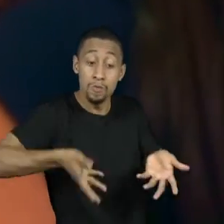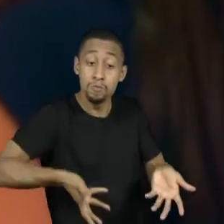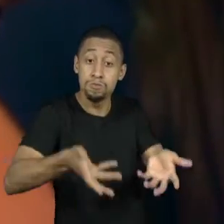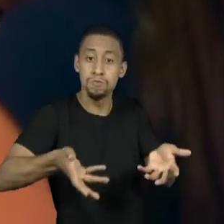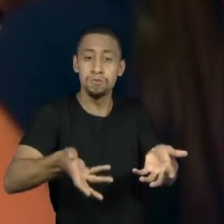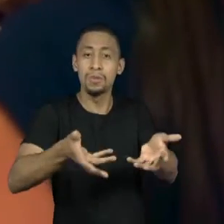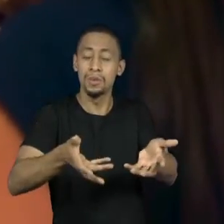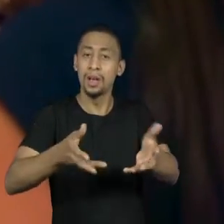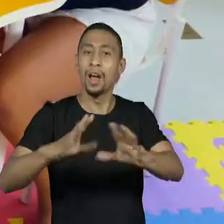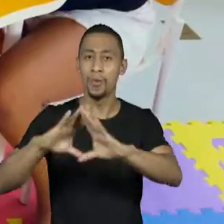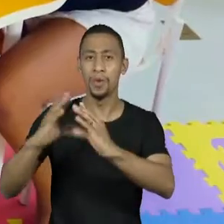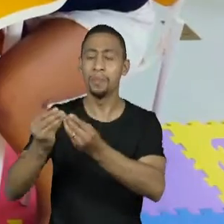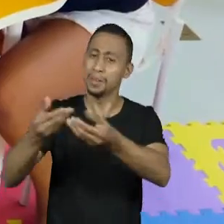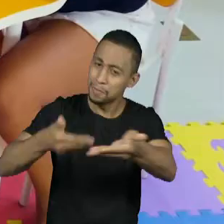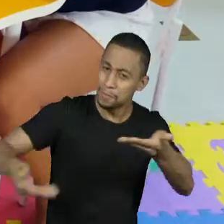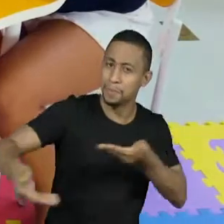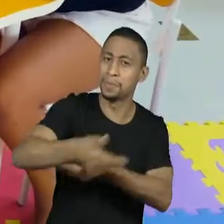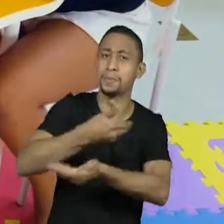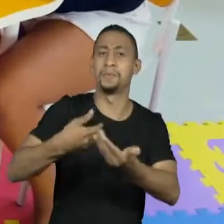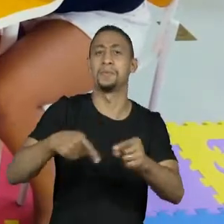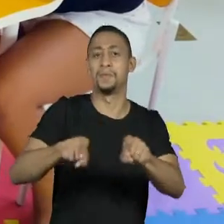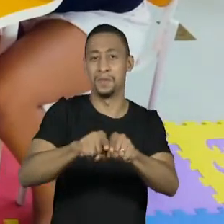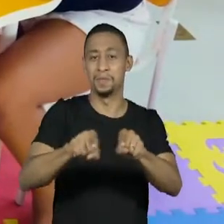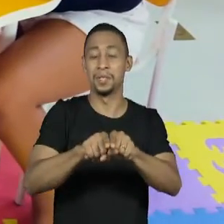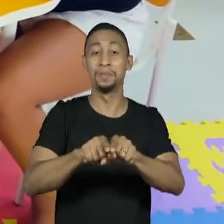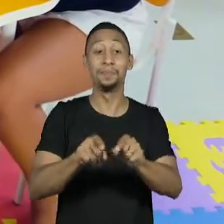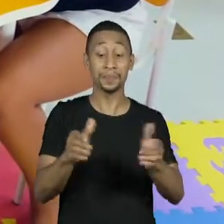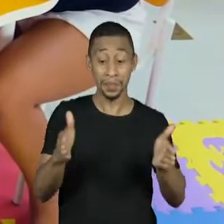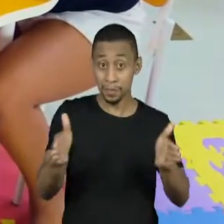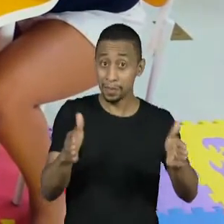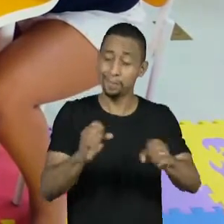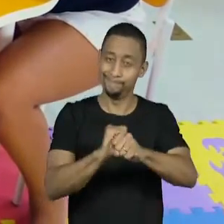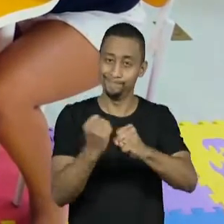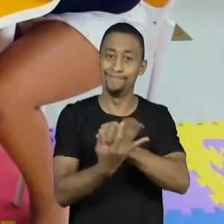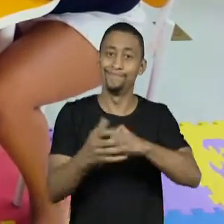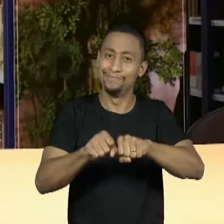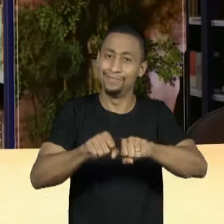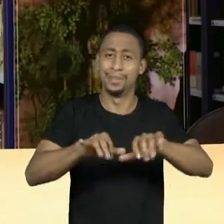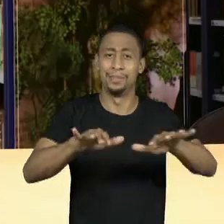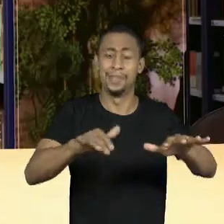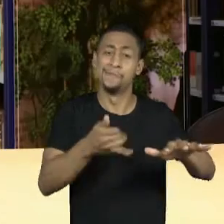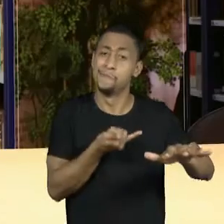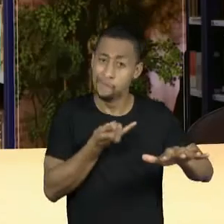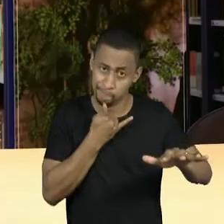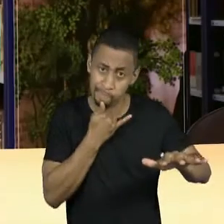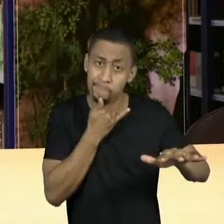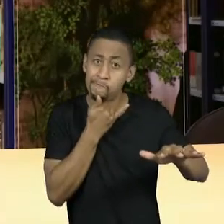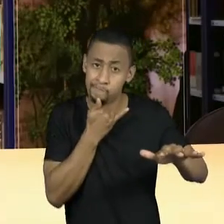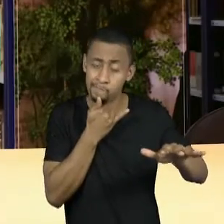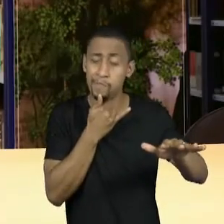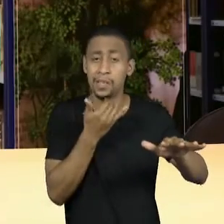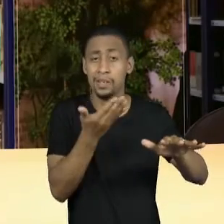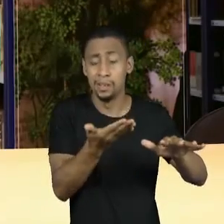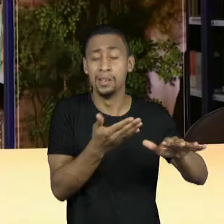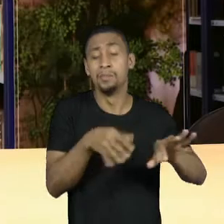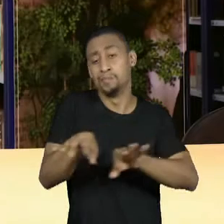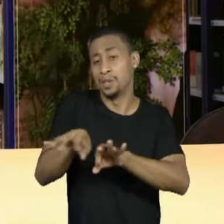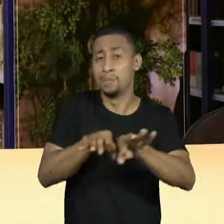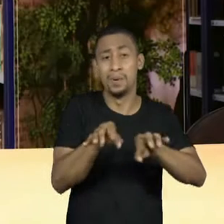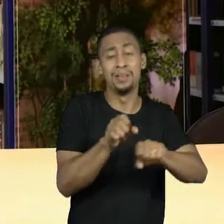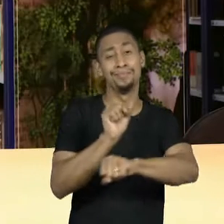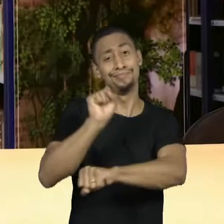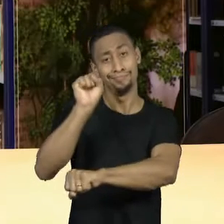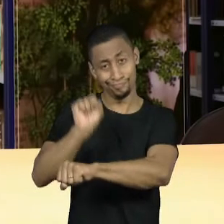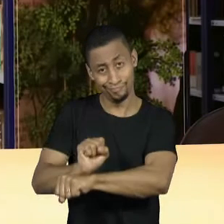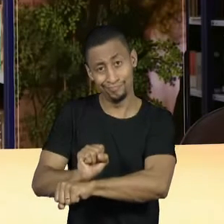toda a família. Durante a pandemia, infelizmente, nós não pudemos expandir esse trabalho da